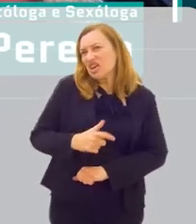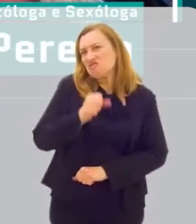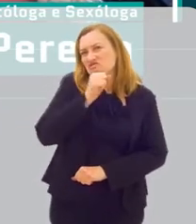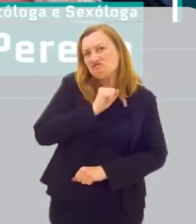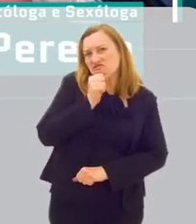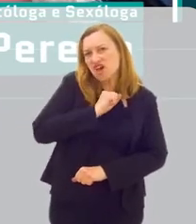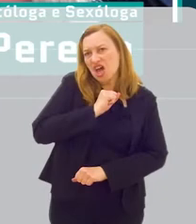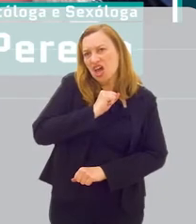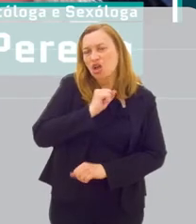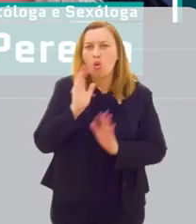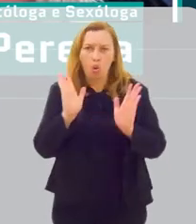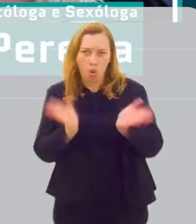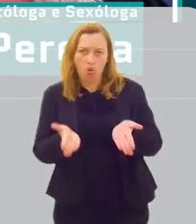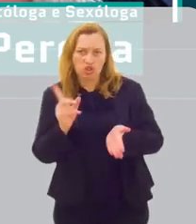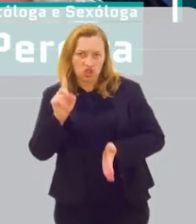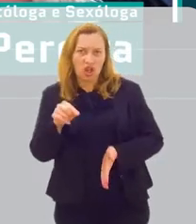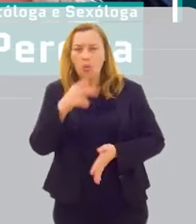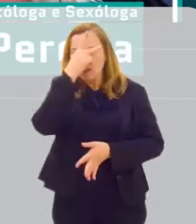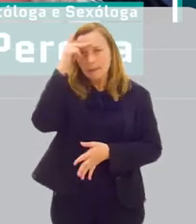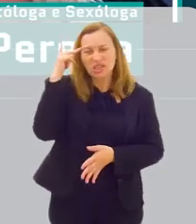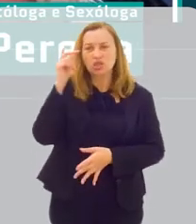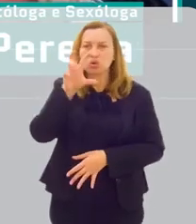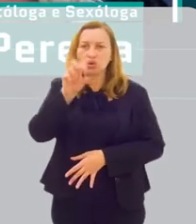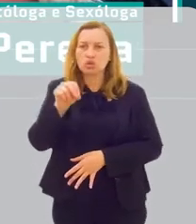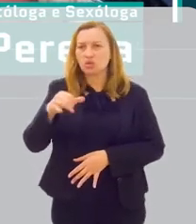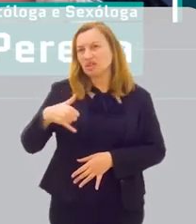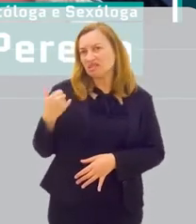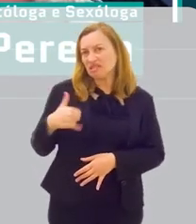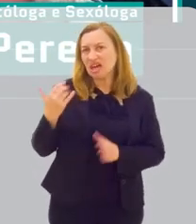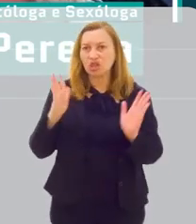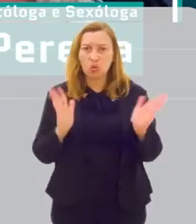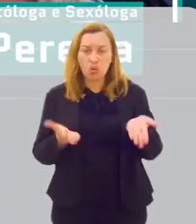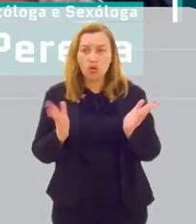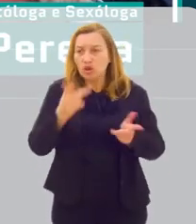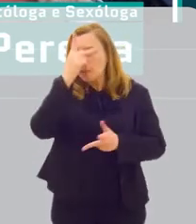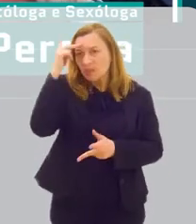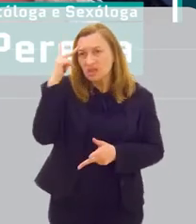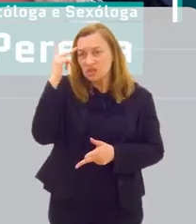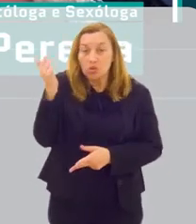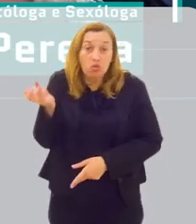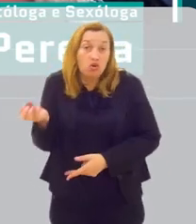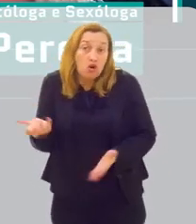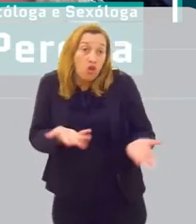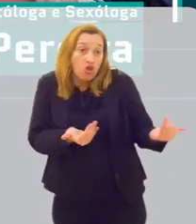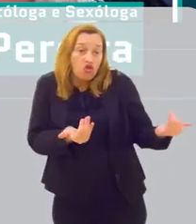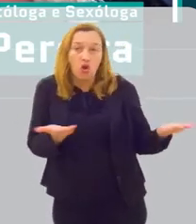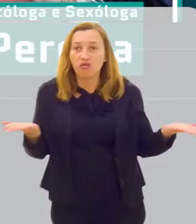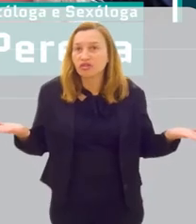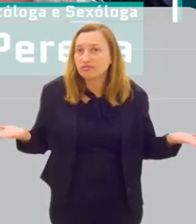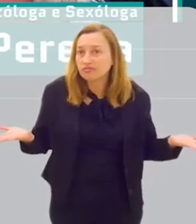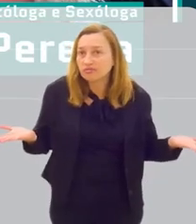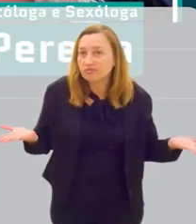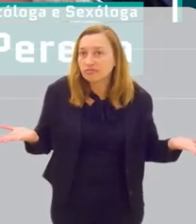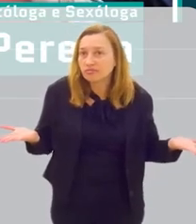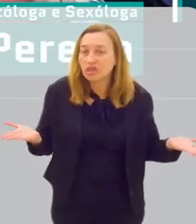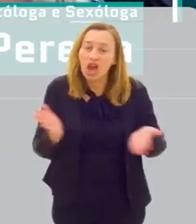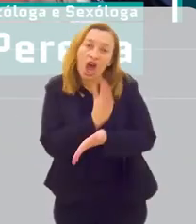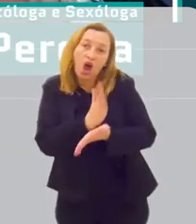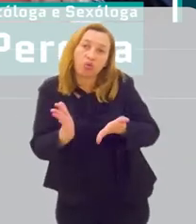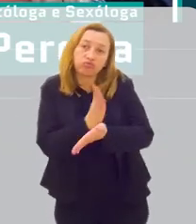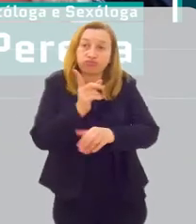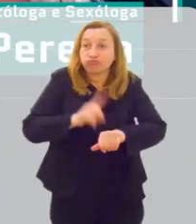ser velho hoje em dia, né? Uma pessoa com 50 anos hoje é uma pessoa extremamente jovem, né?